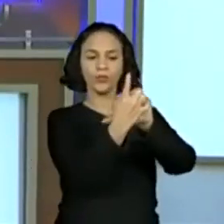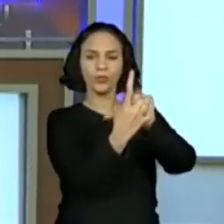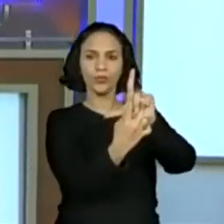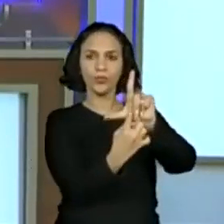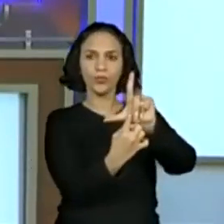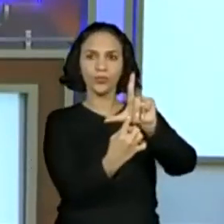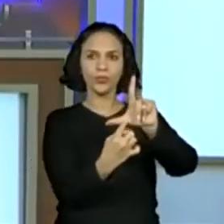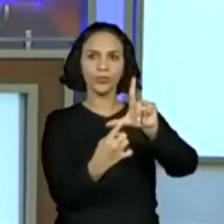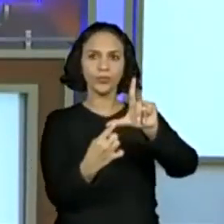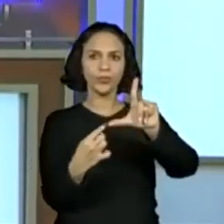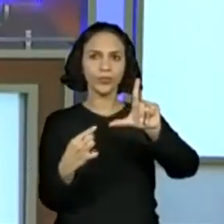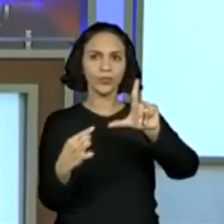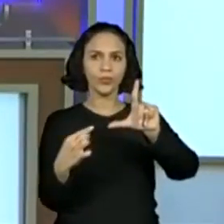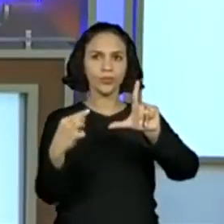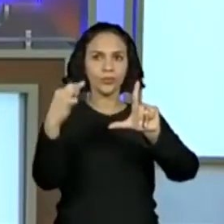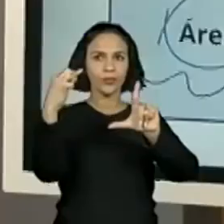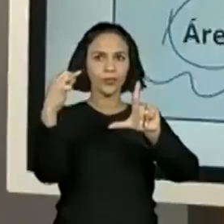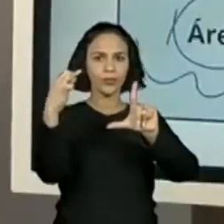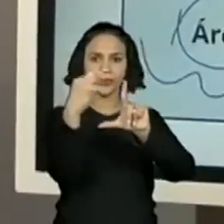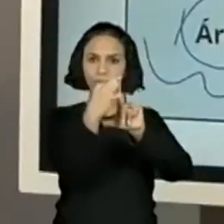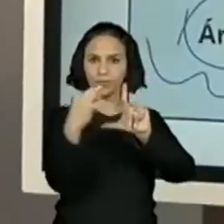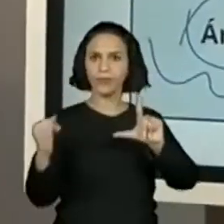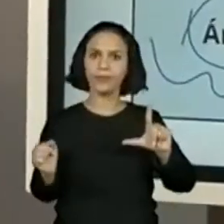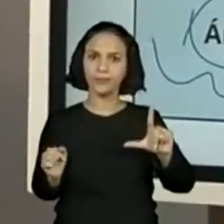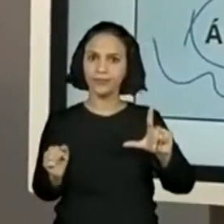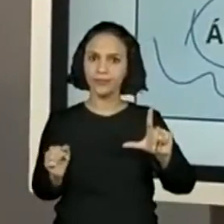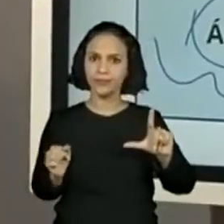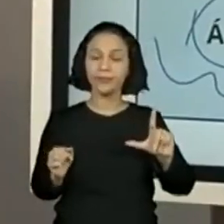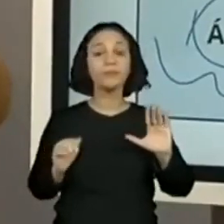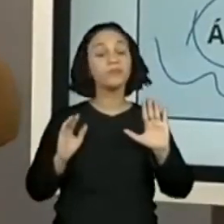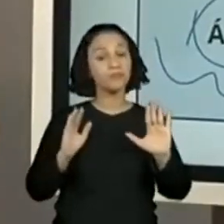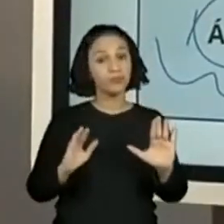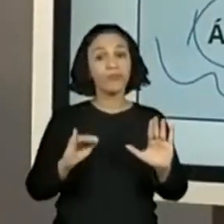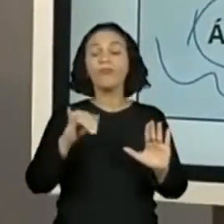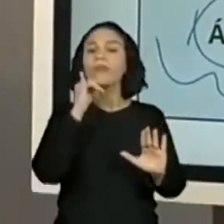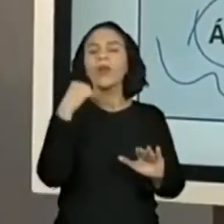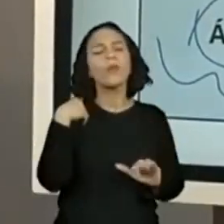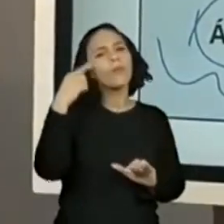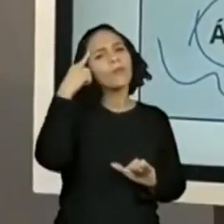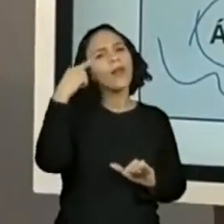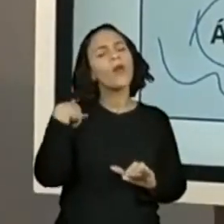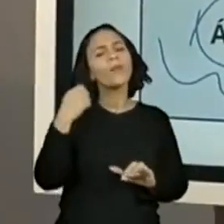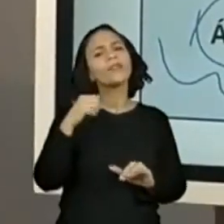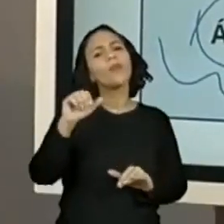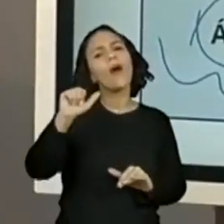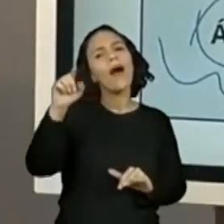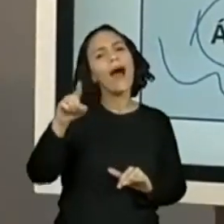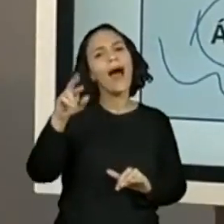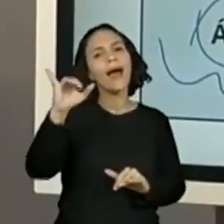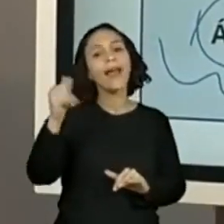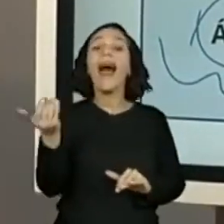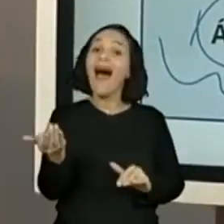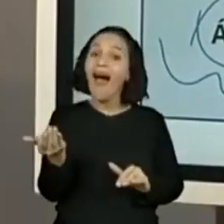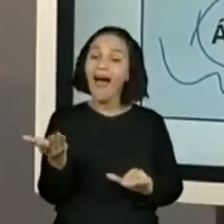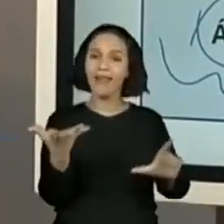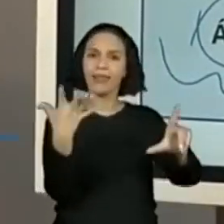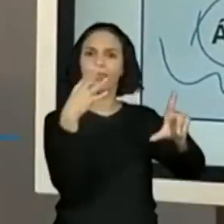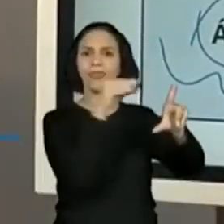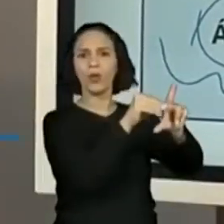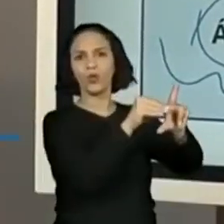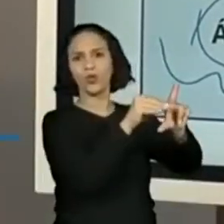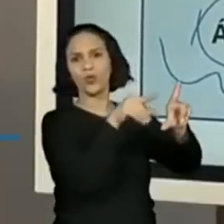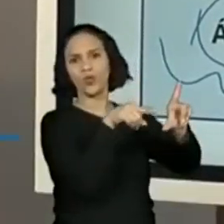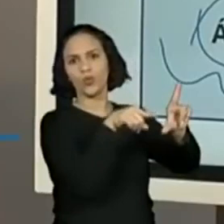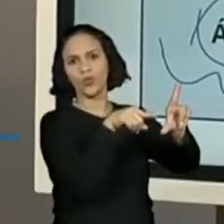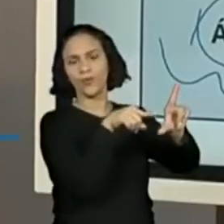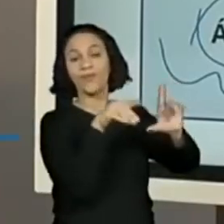Então, vamos pensar o seguinte. Se eu quero medir a área, eu quero medir o interno dessa figura plana. Se eu quero medir